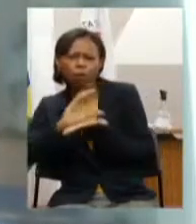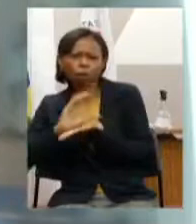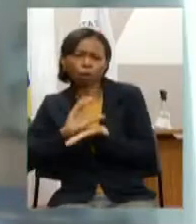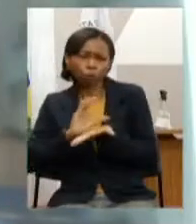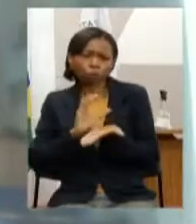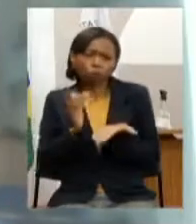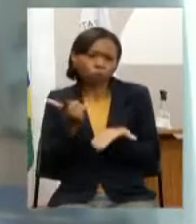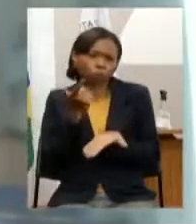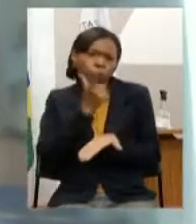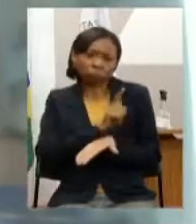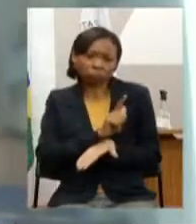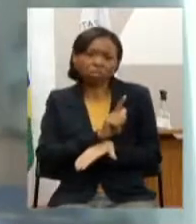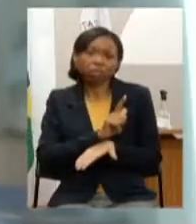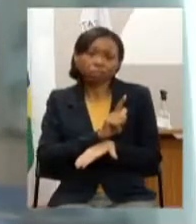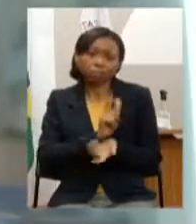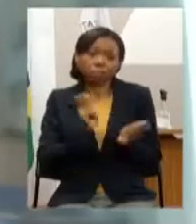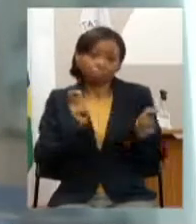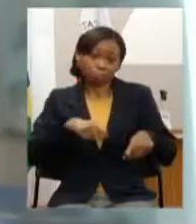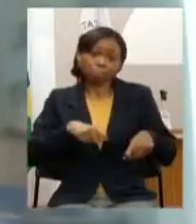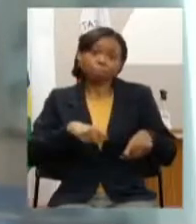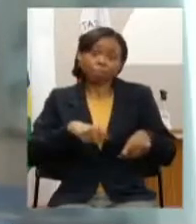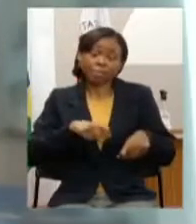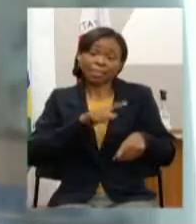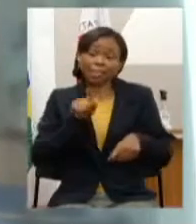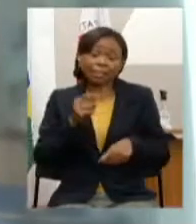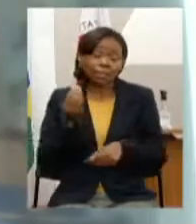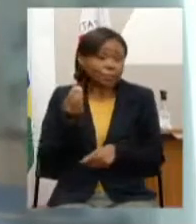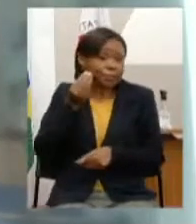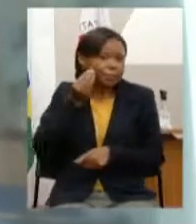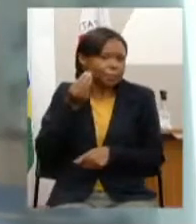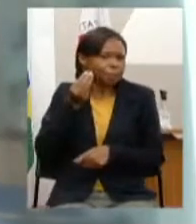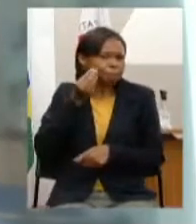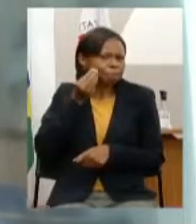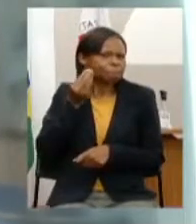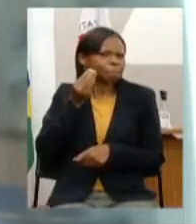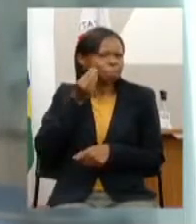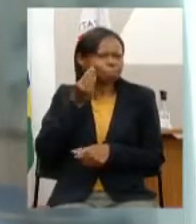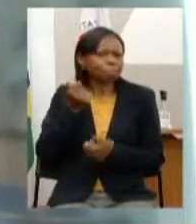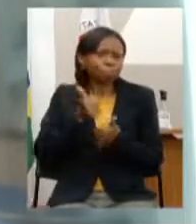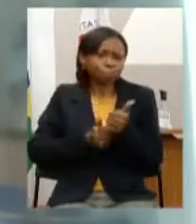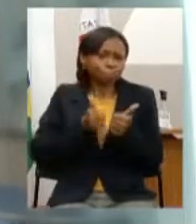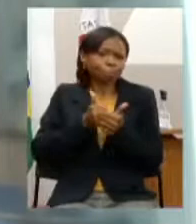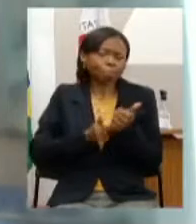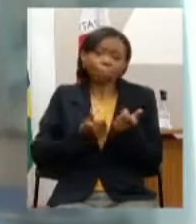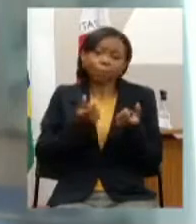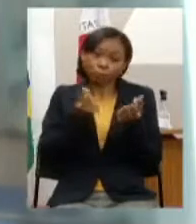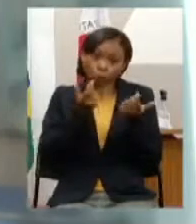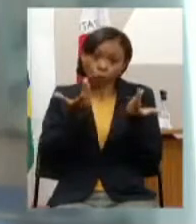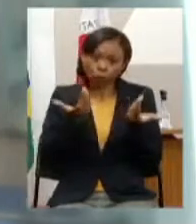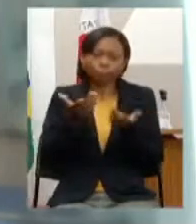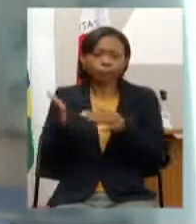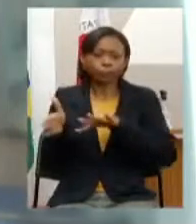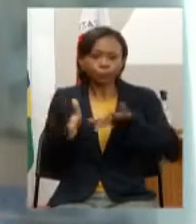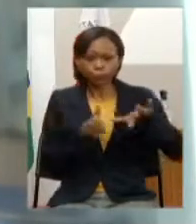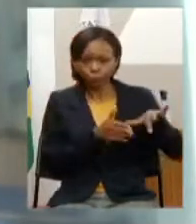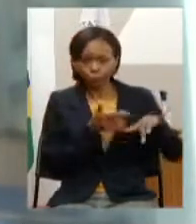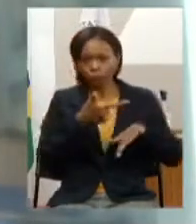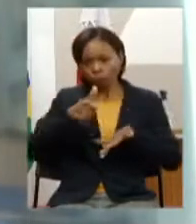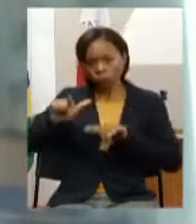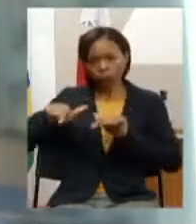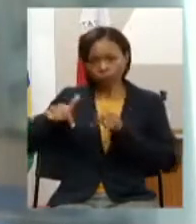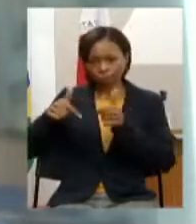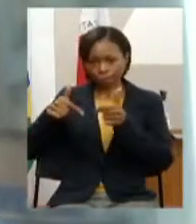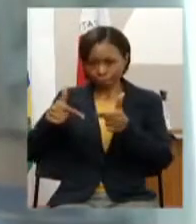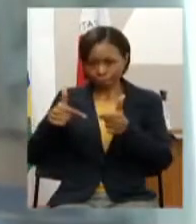são efetivos buscam recursos Bom a próxima ação é o